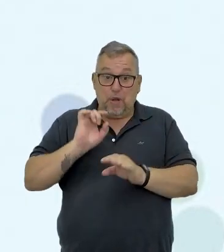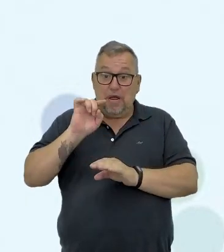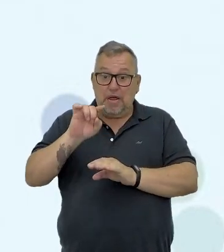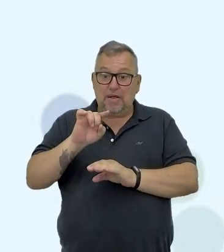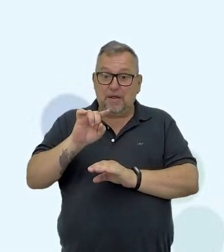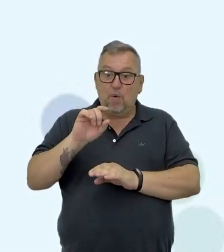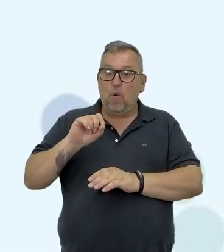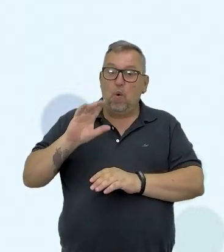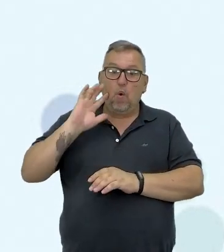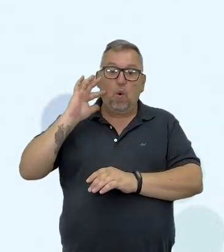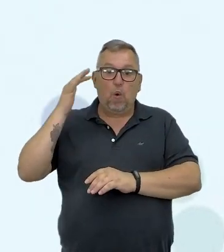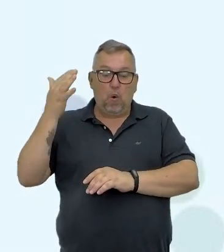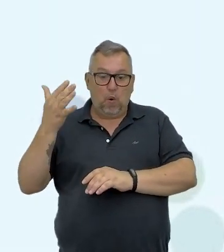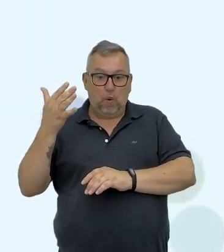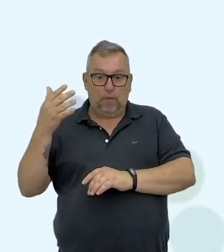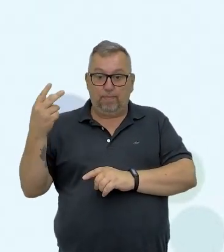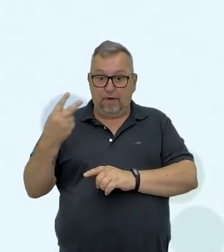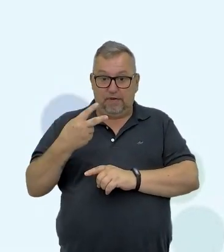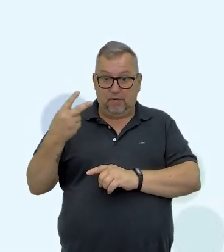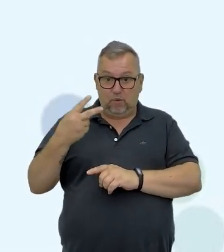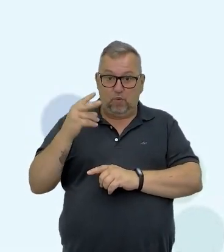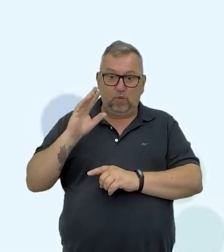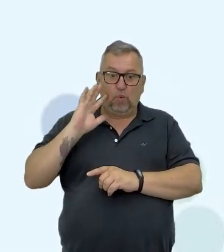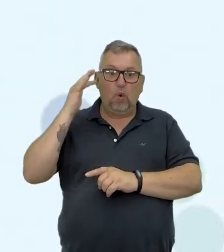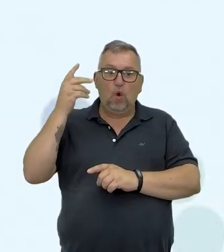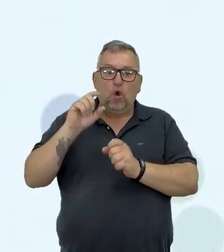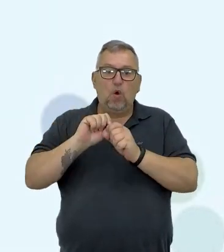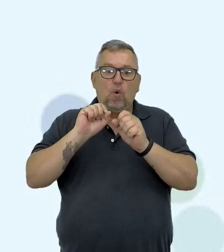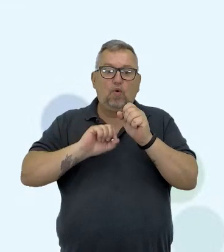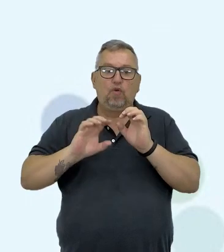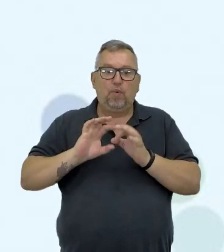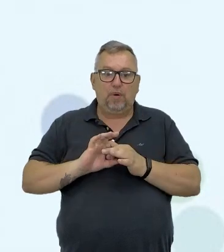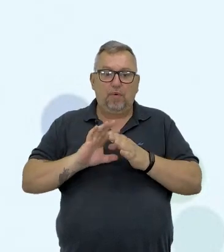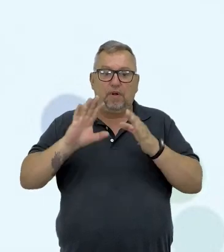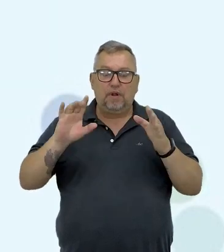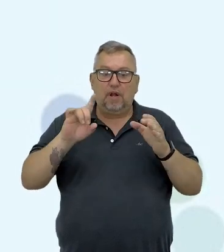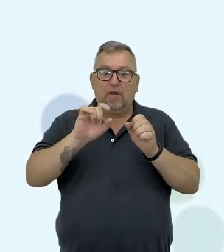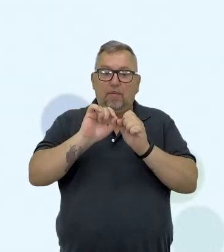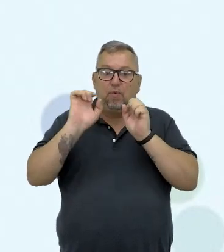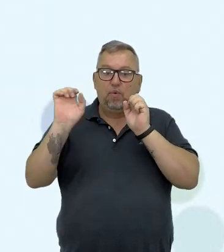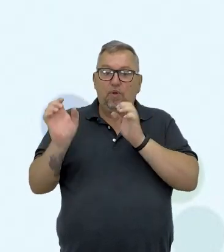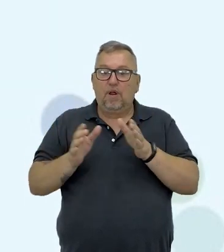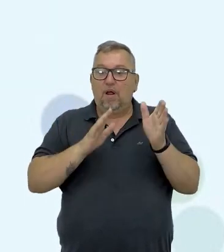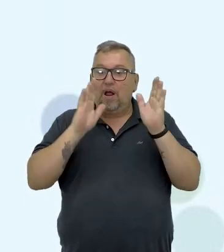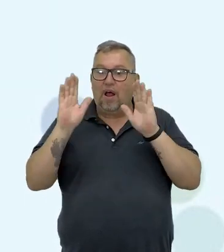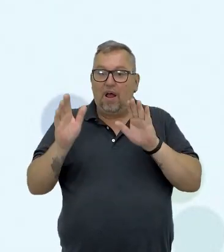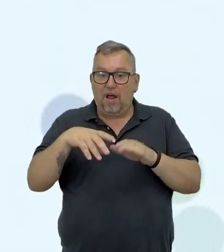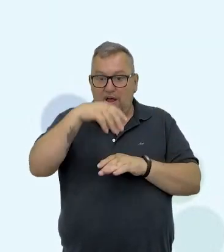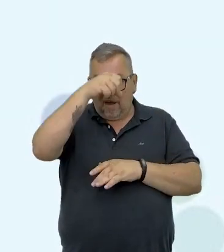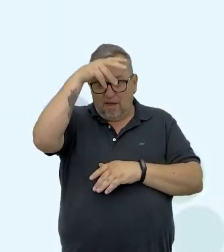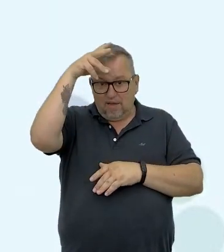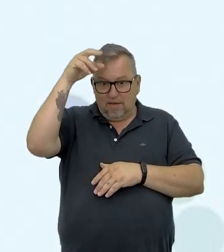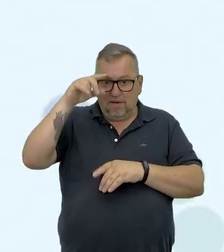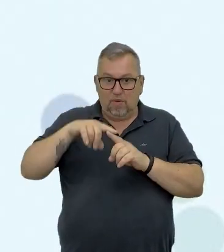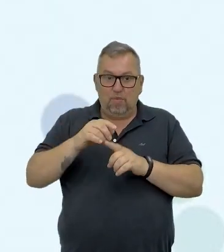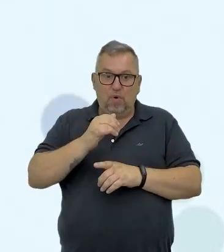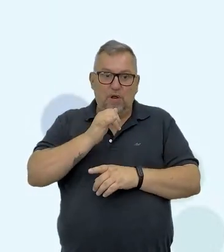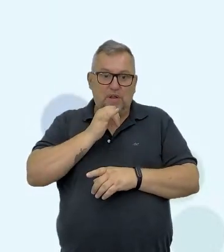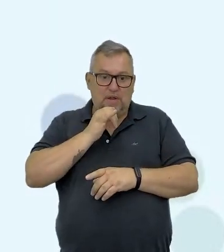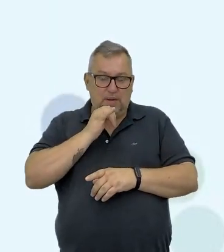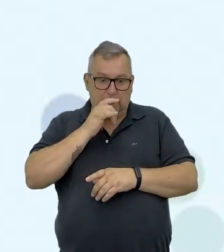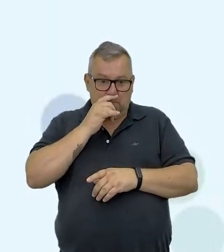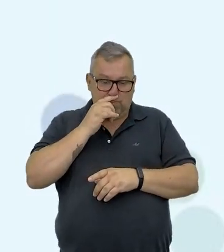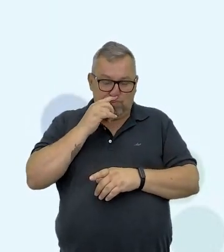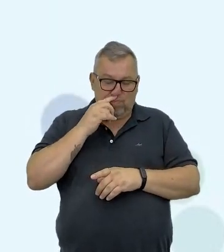ajustes, na segunda decidam como vão disponibilizar essas produções para o público. Por exemplo,